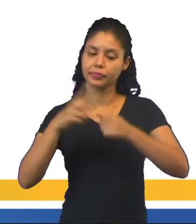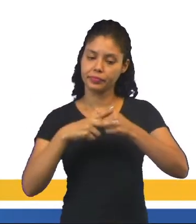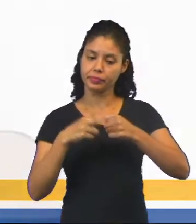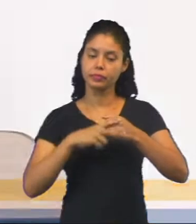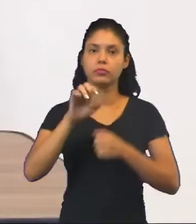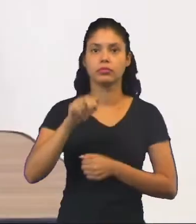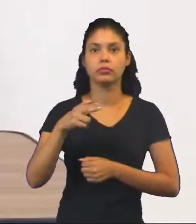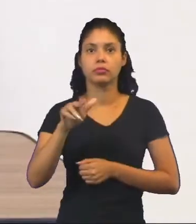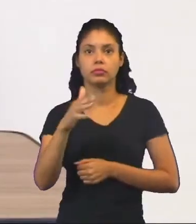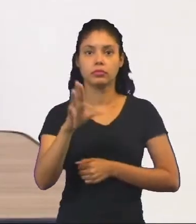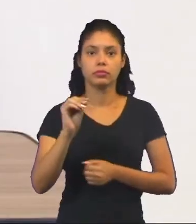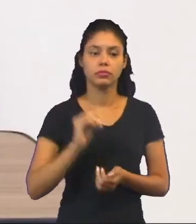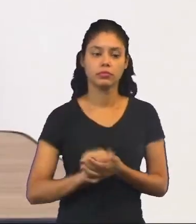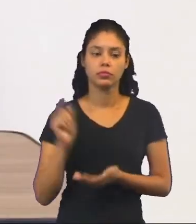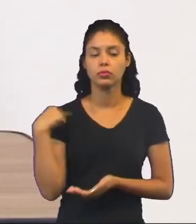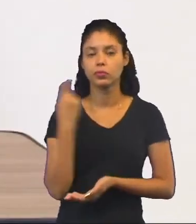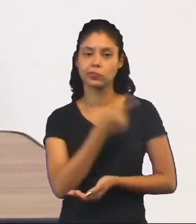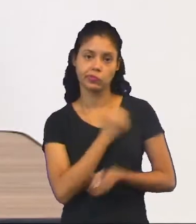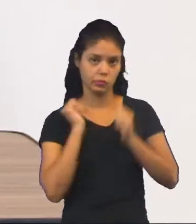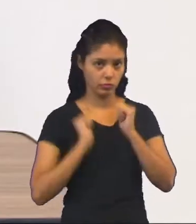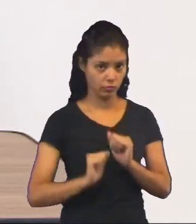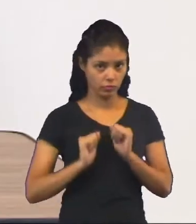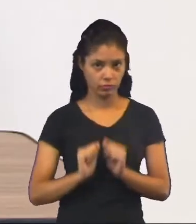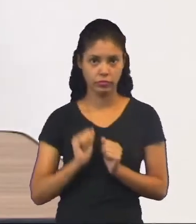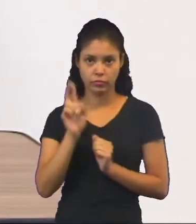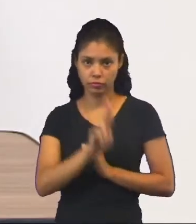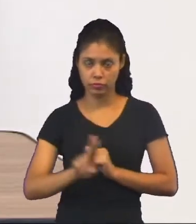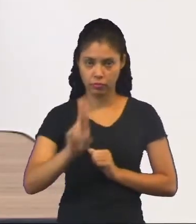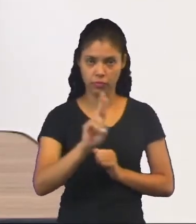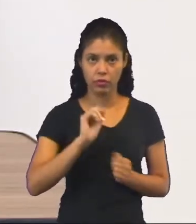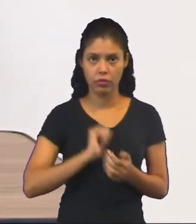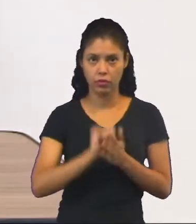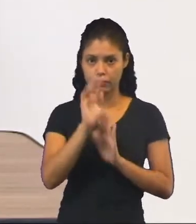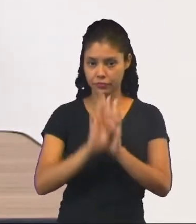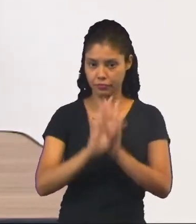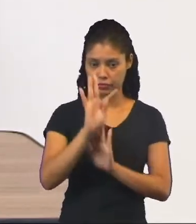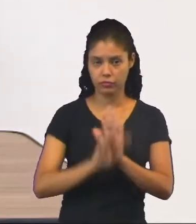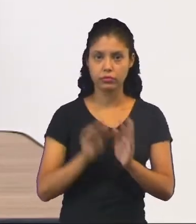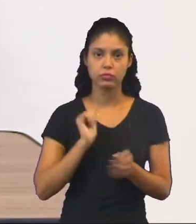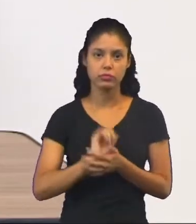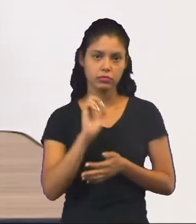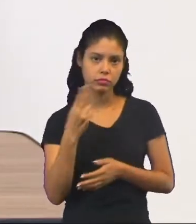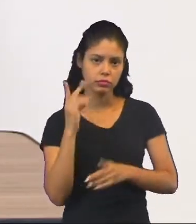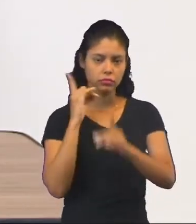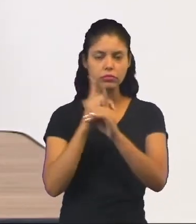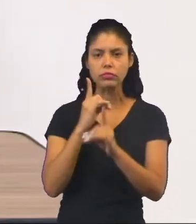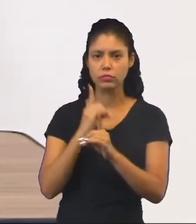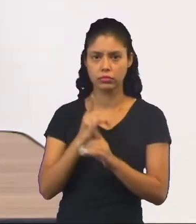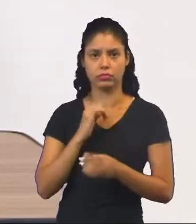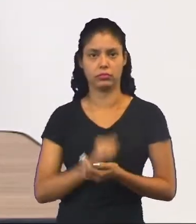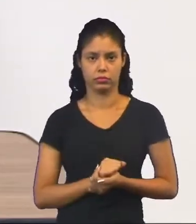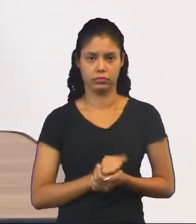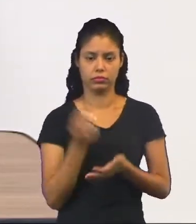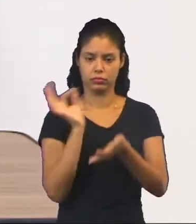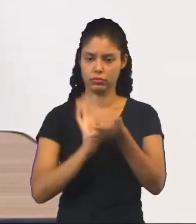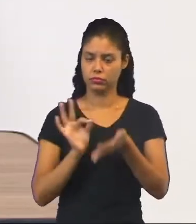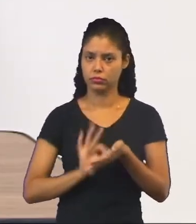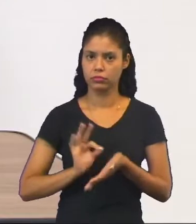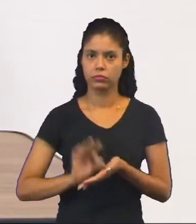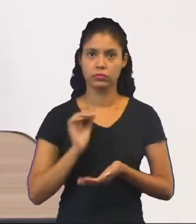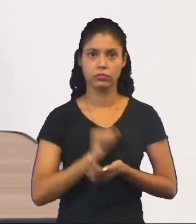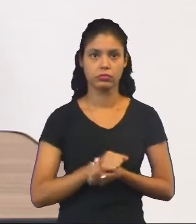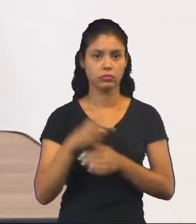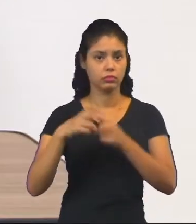verbos de enunciação, como nós podemos usá-los em um texto e ou então identificá-los na escrita aí.